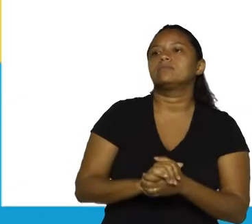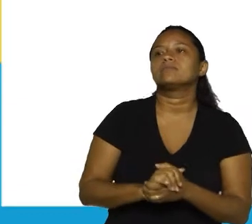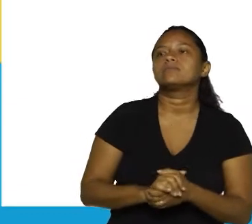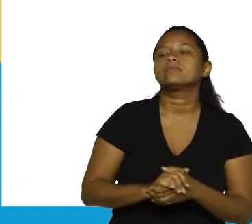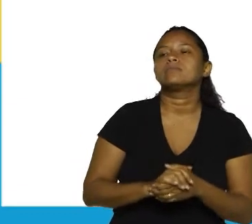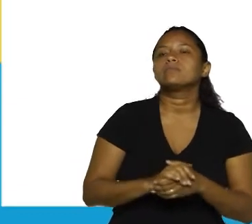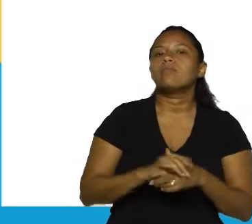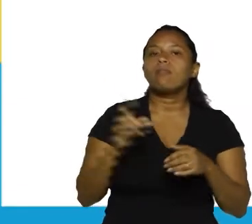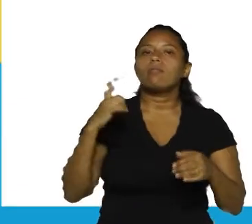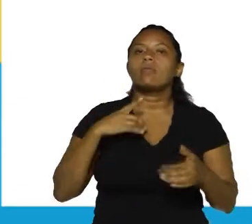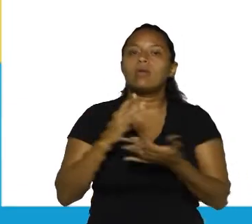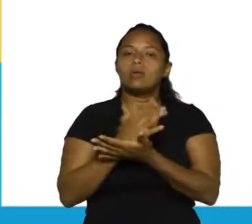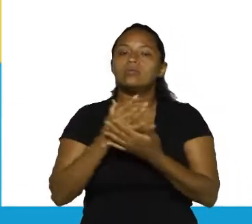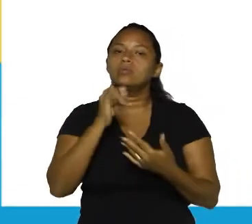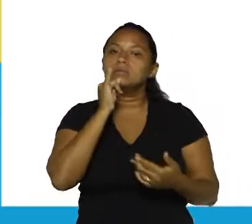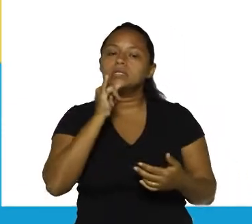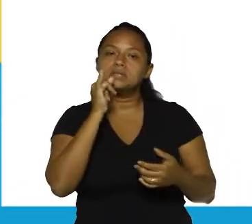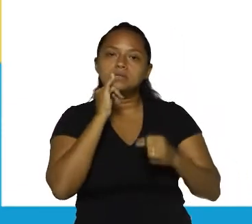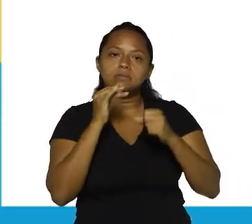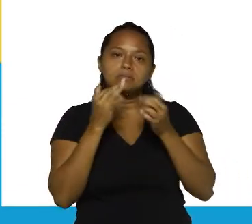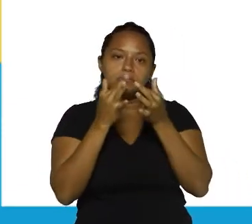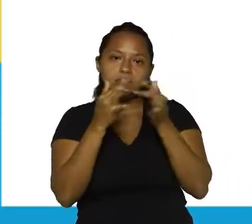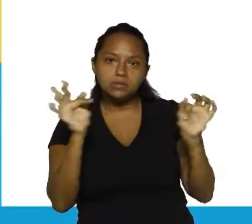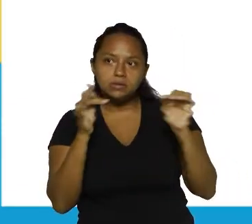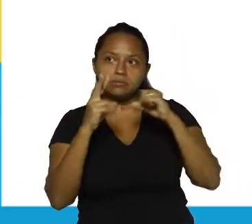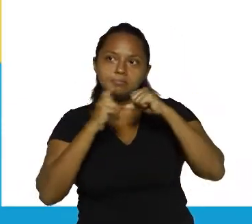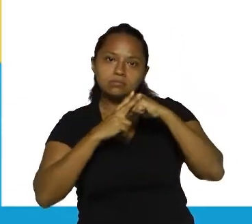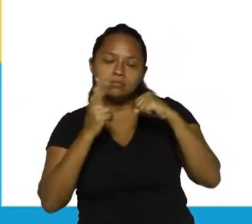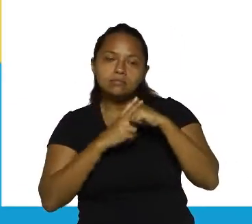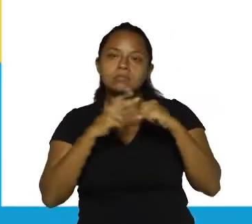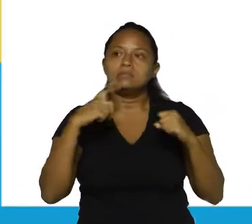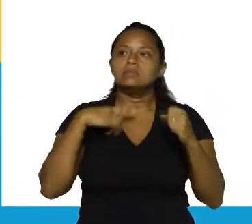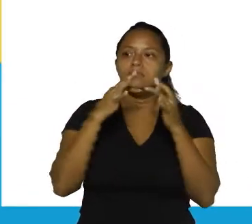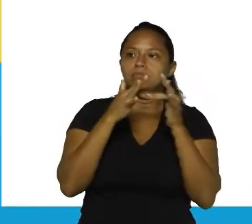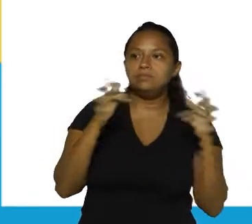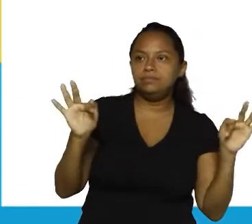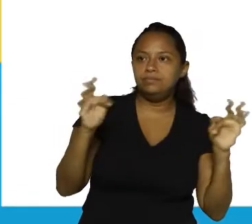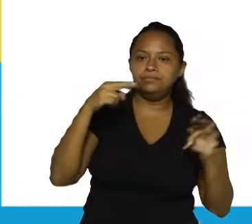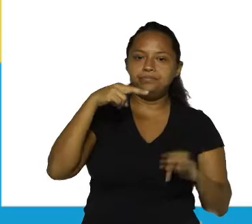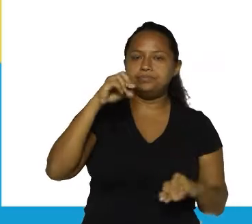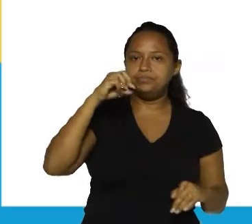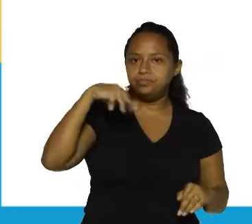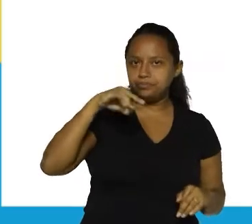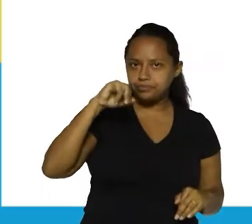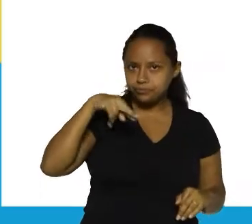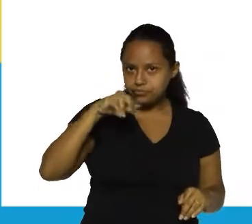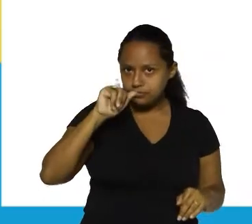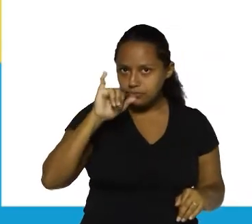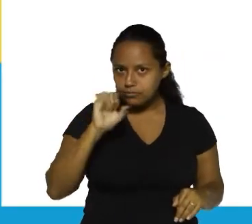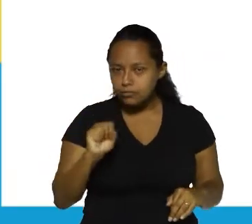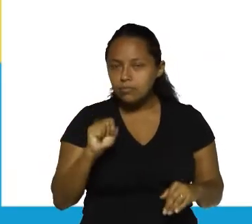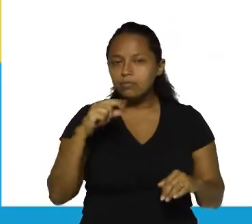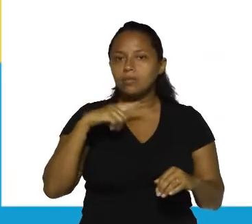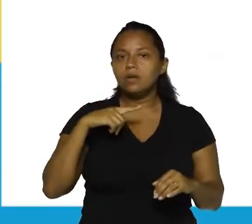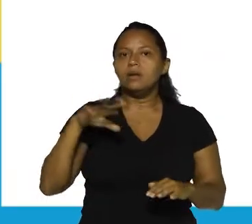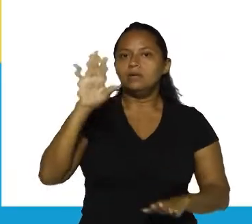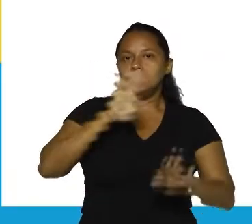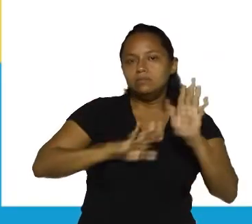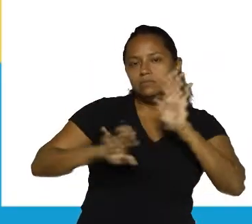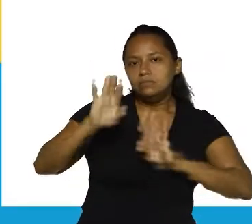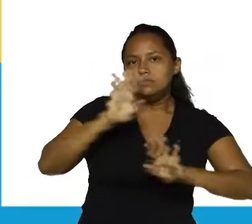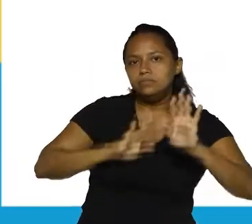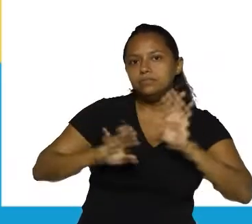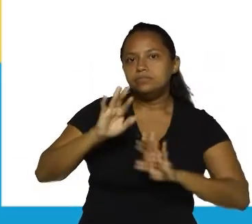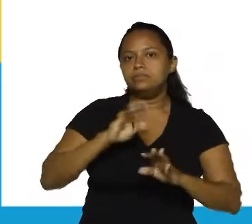alguns exemplos de frases nominais e de frases verbais. Em nominais temos, ó, né, que dá ideia de